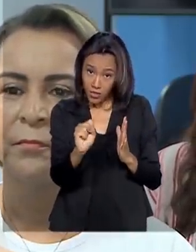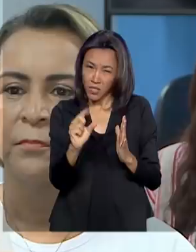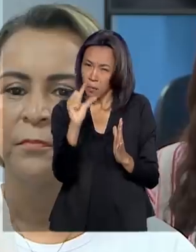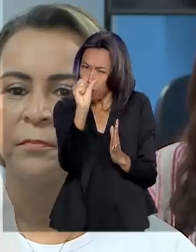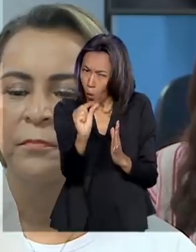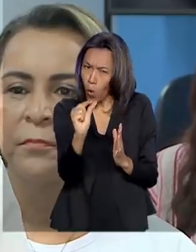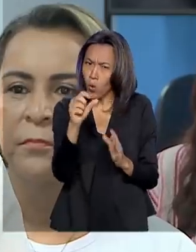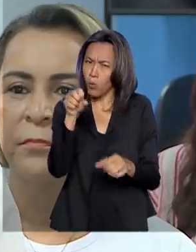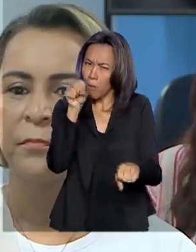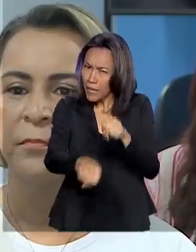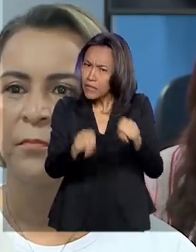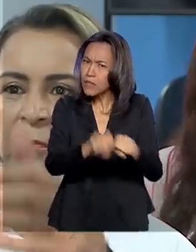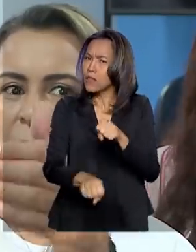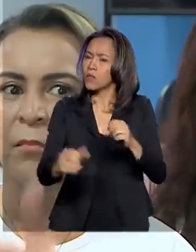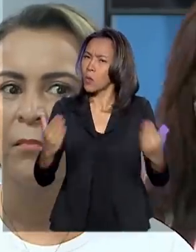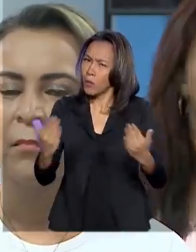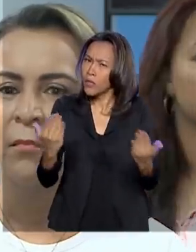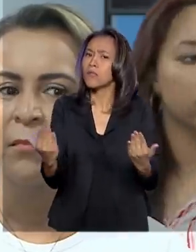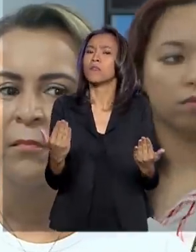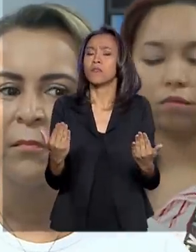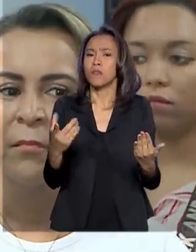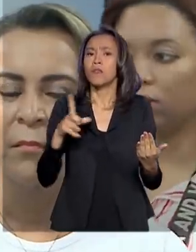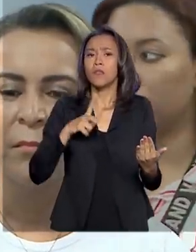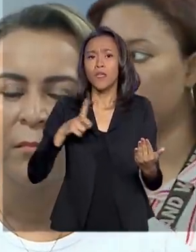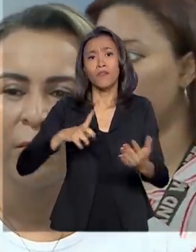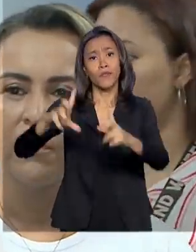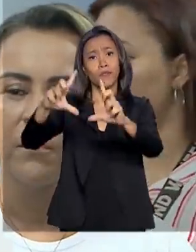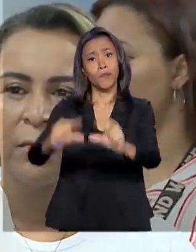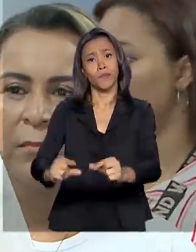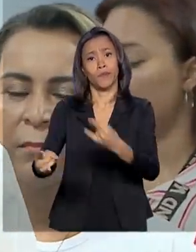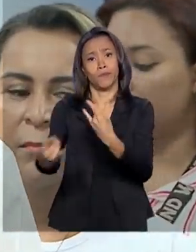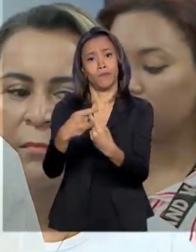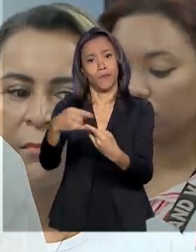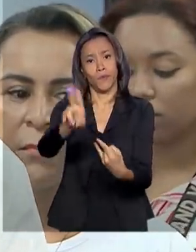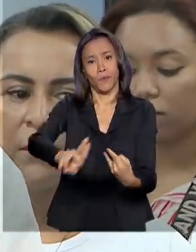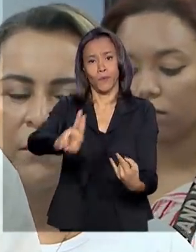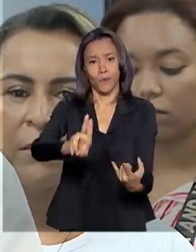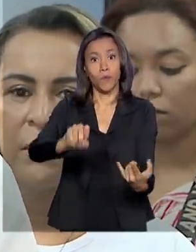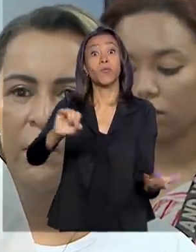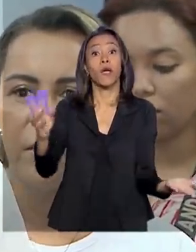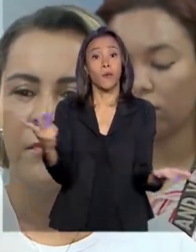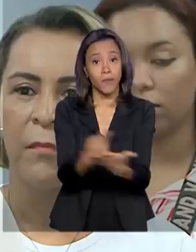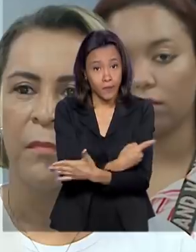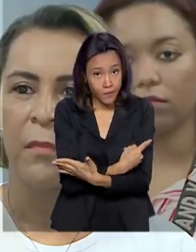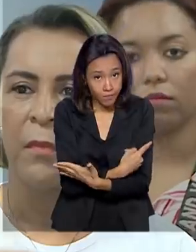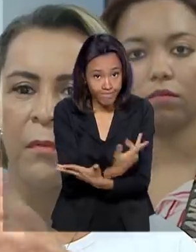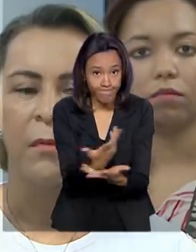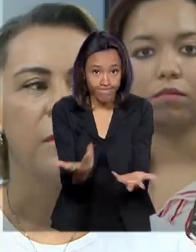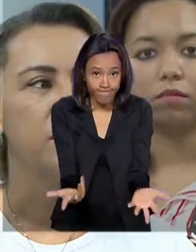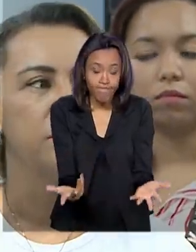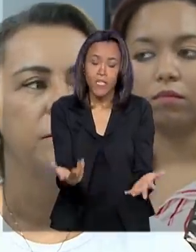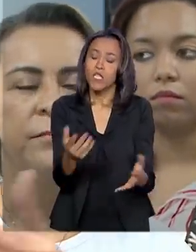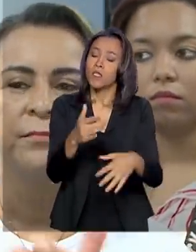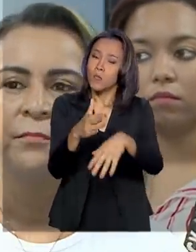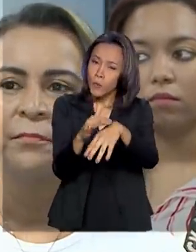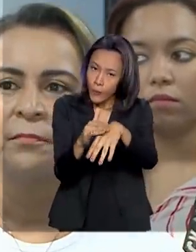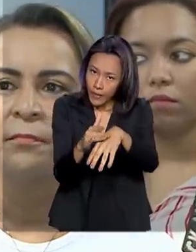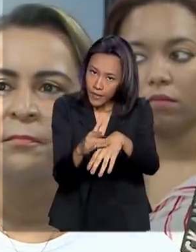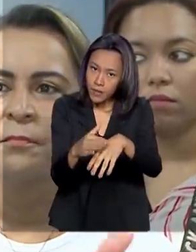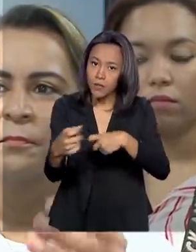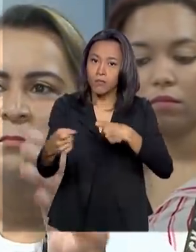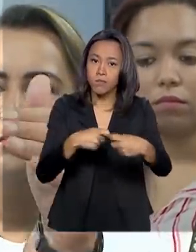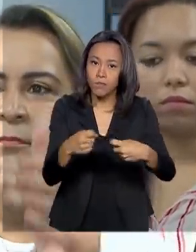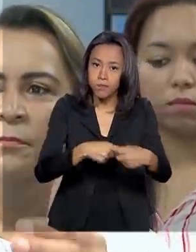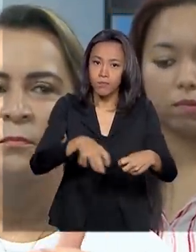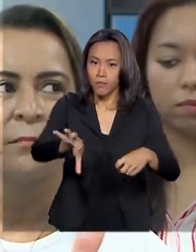antigamente, então houve uma diminuição do uso de preservativo. O que aconteceu paralelo a isso? Doenças sexualmente